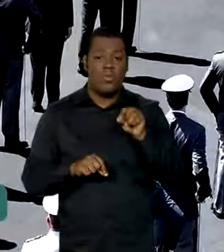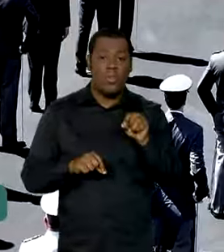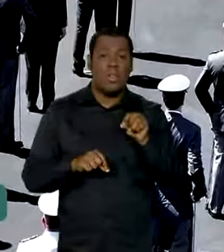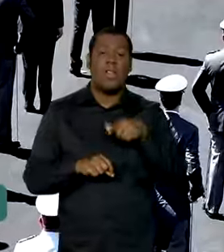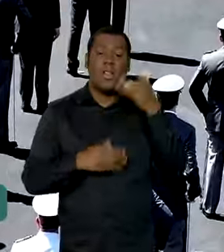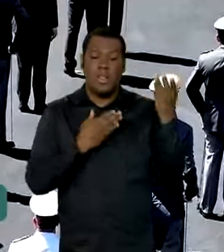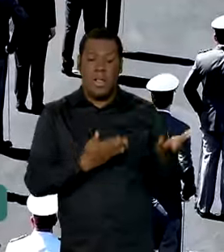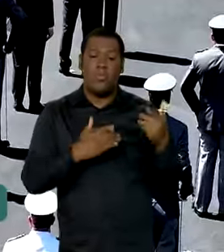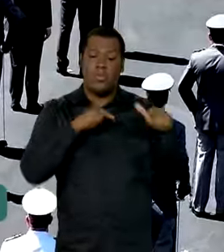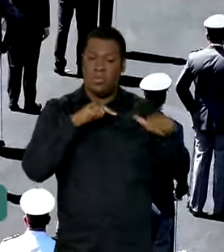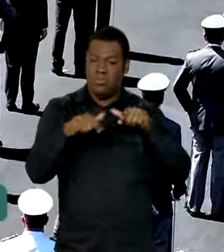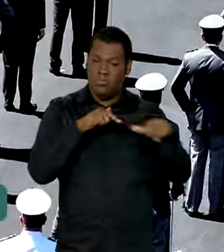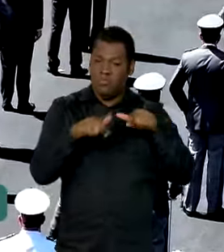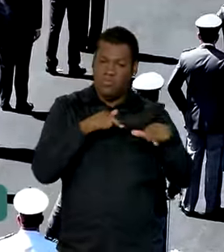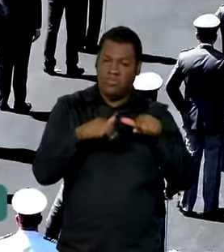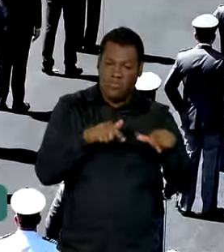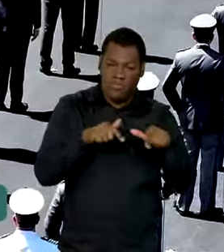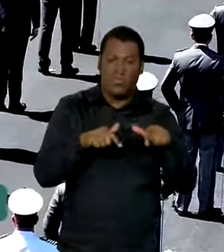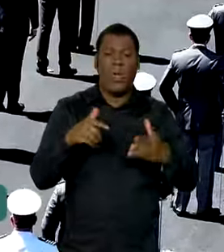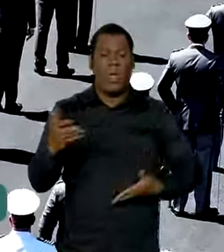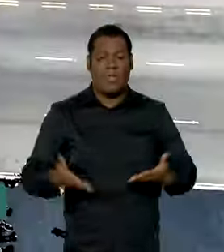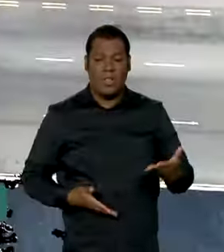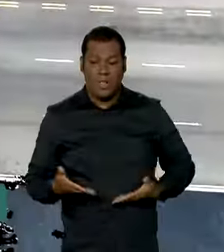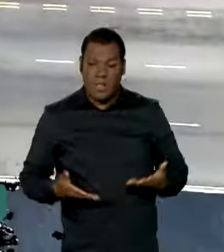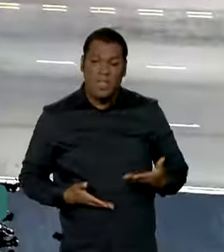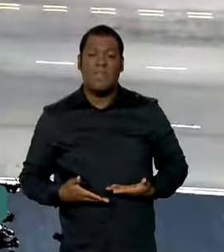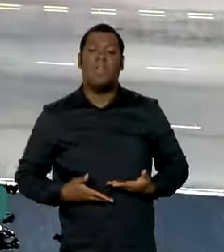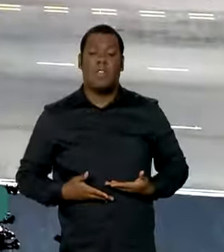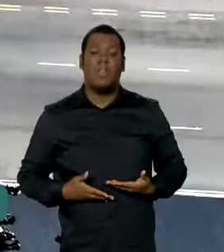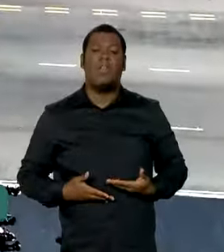terem prestado serviços ao Exército.